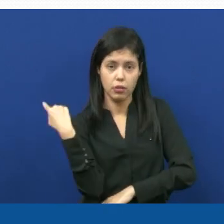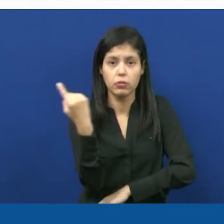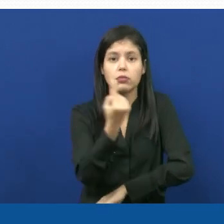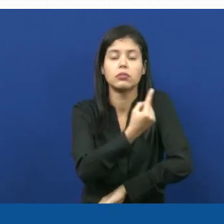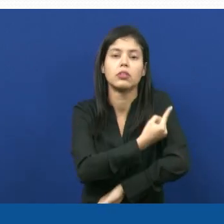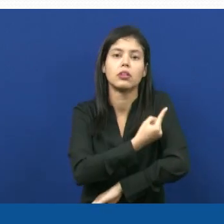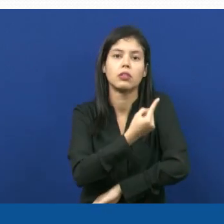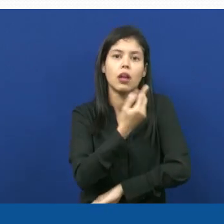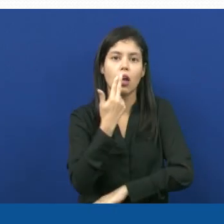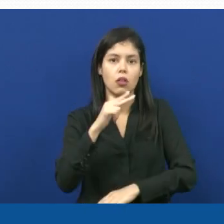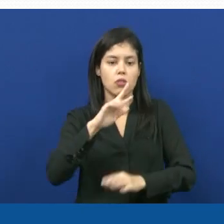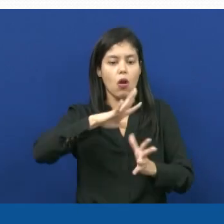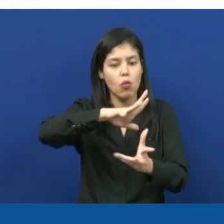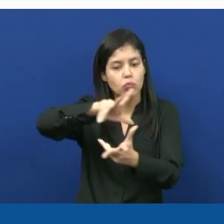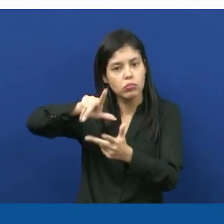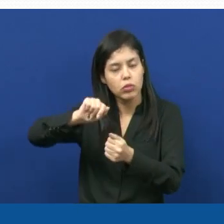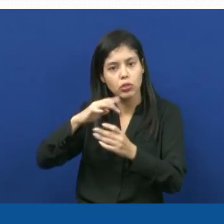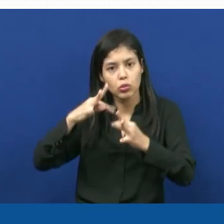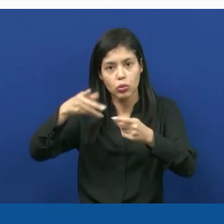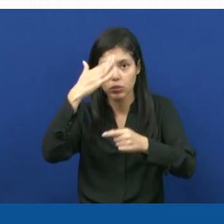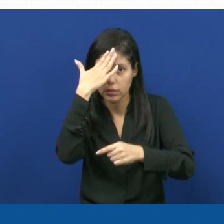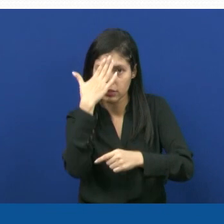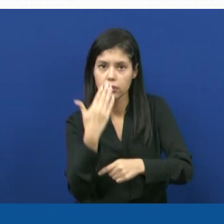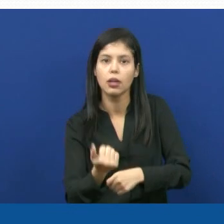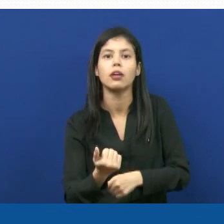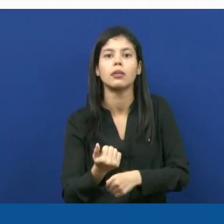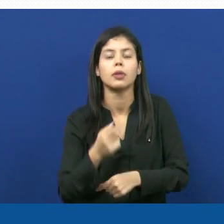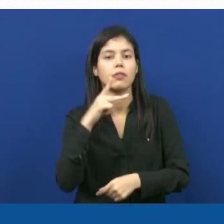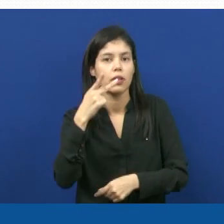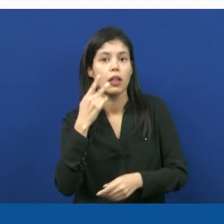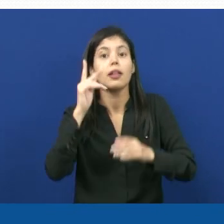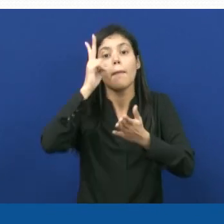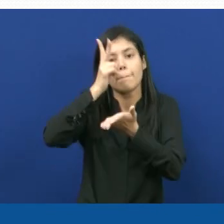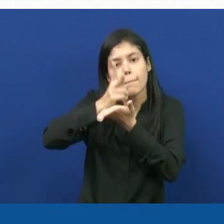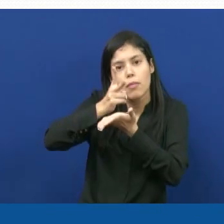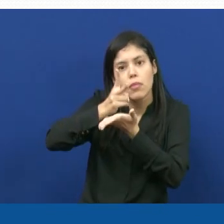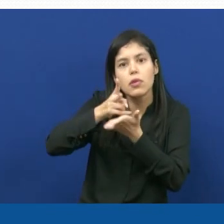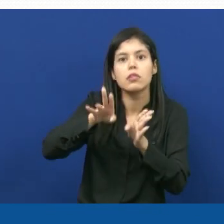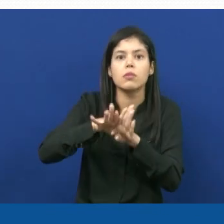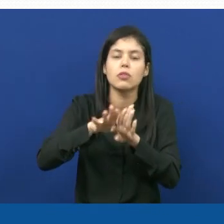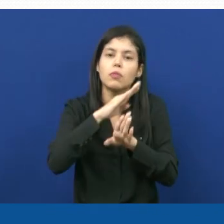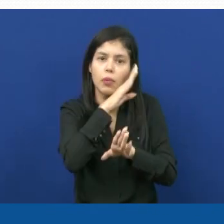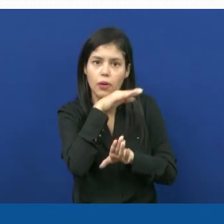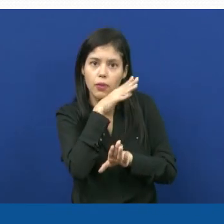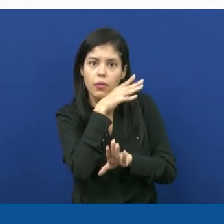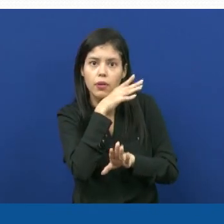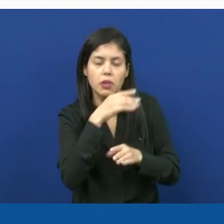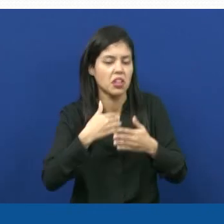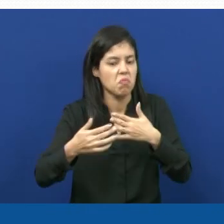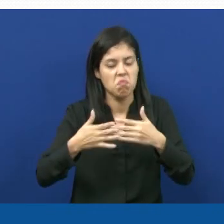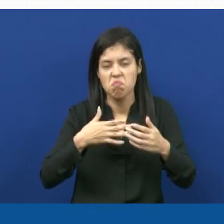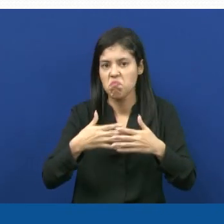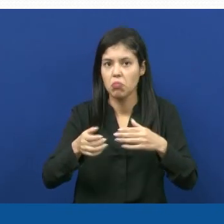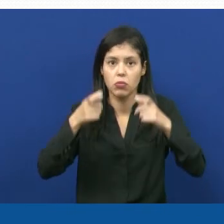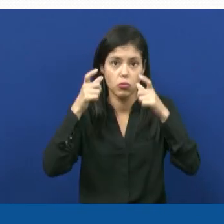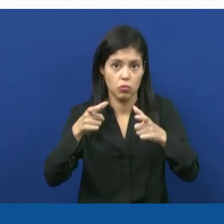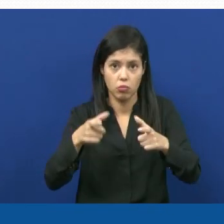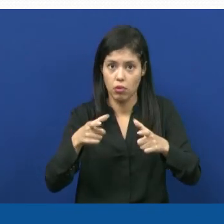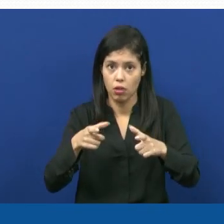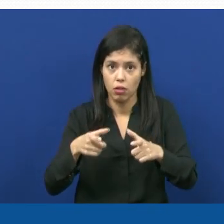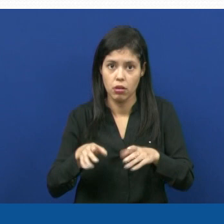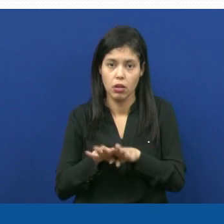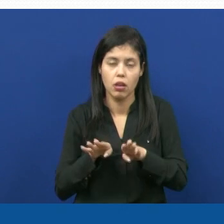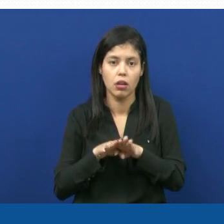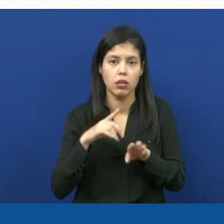uma linguagem universal e saber, assim, que eu estou falando da mesma espécie, independente do ambiente onde eu estou,